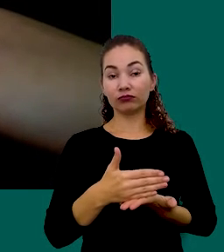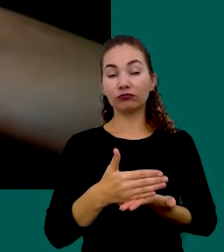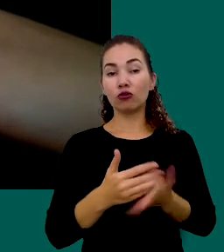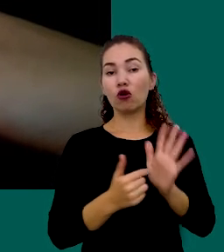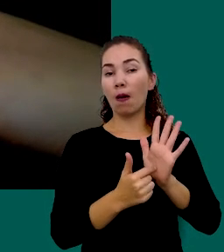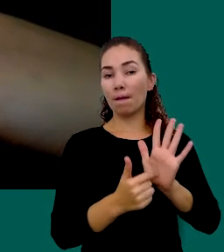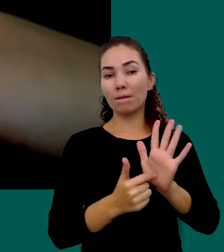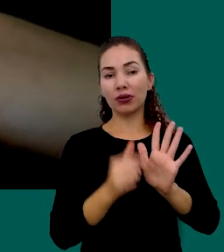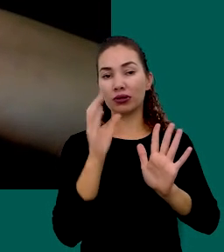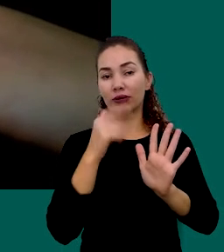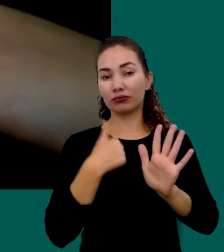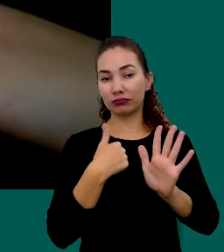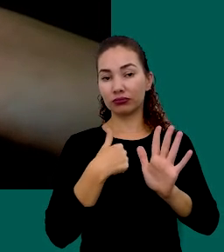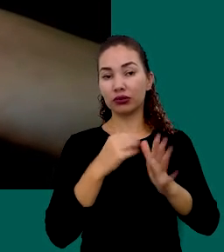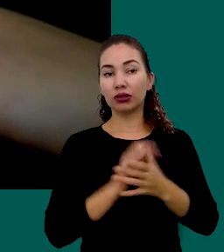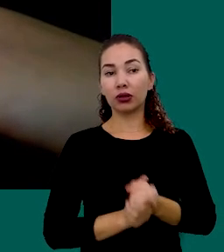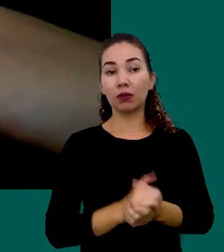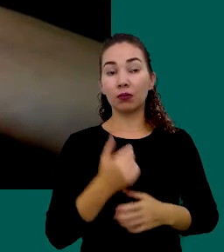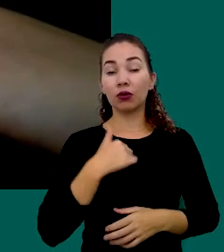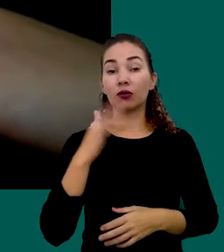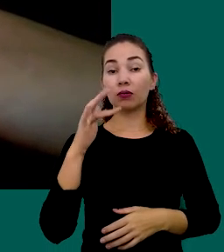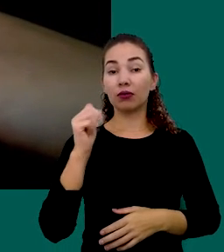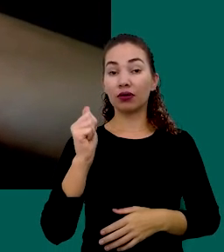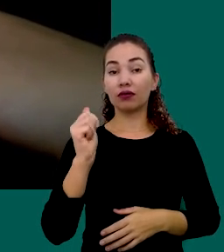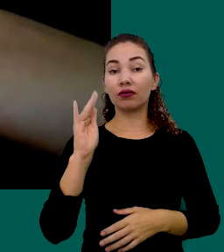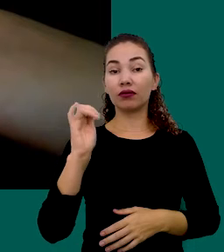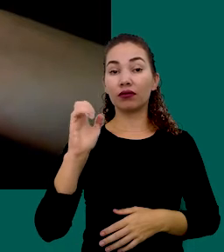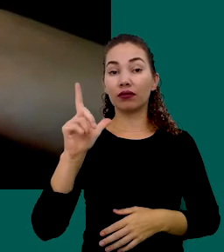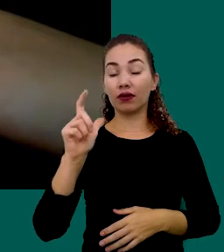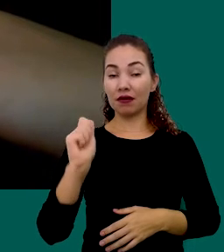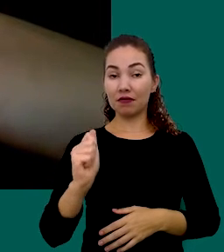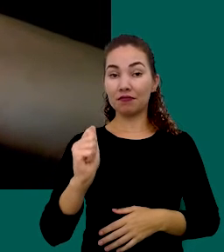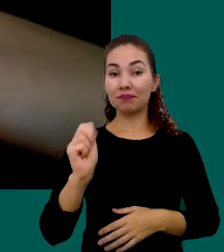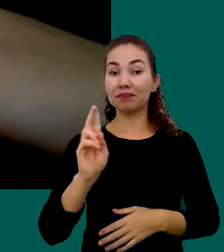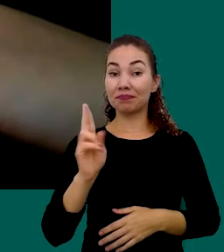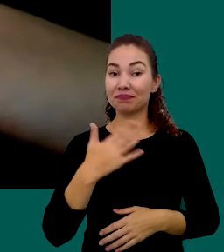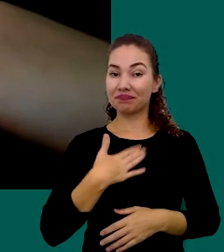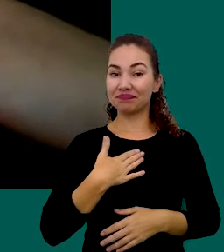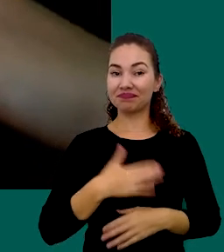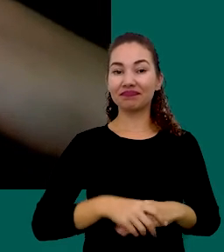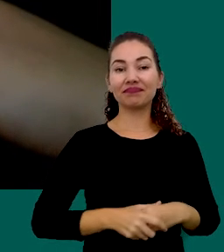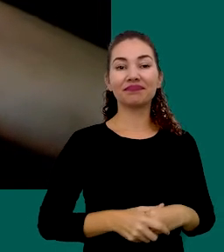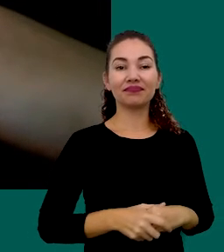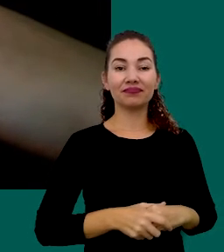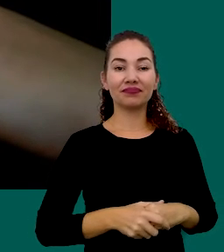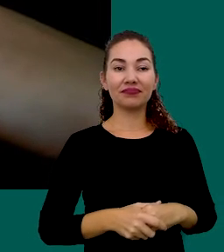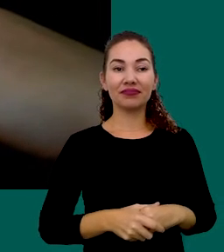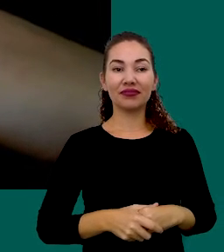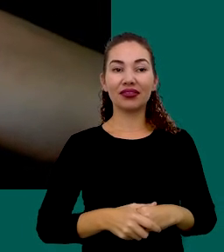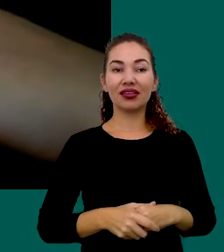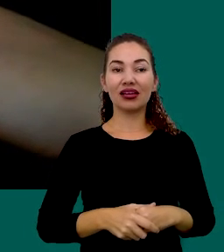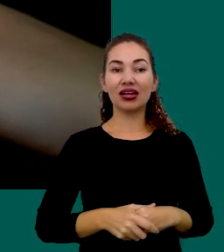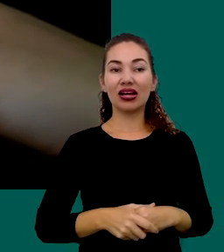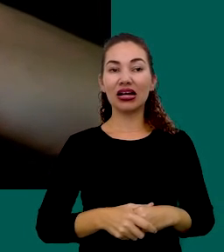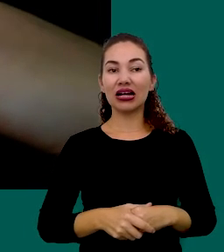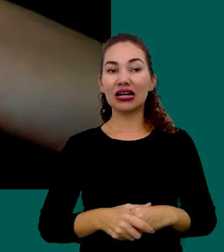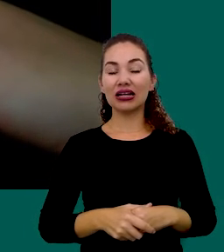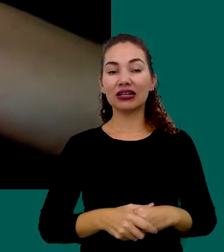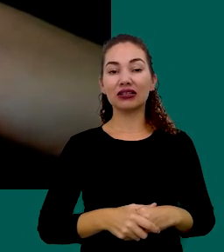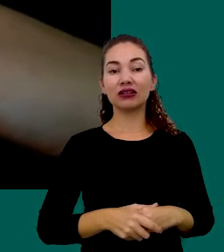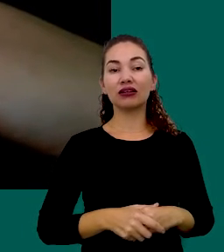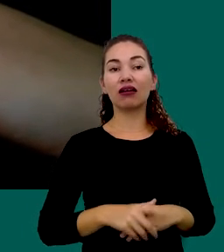Apresentação Minha O meu nome É Fabiela Lamperti Eu estou No último